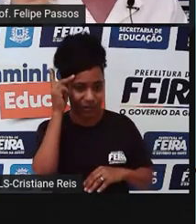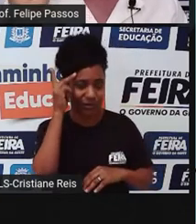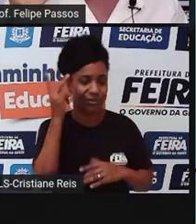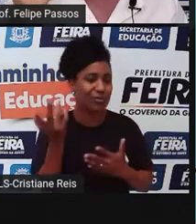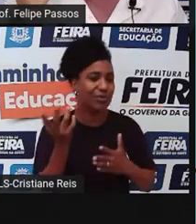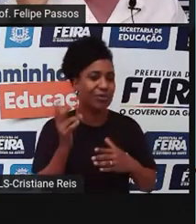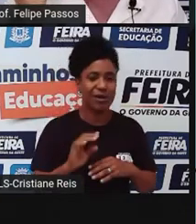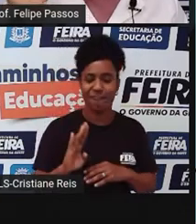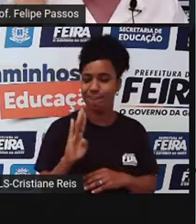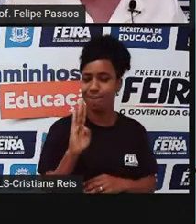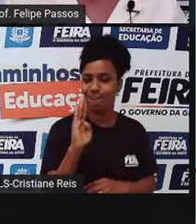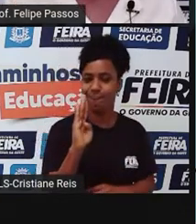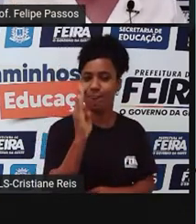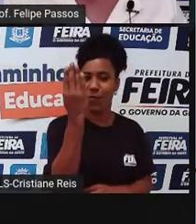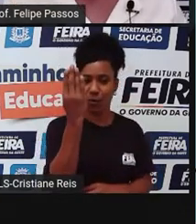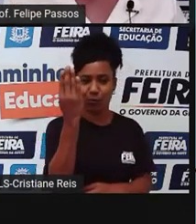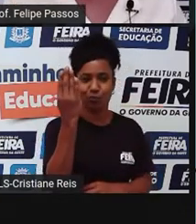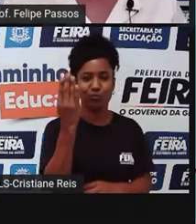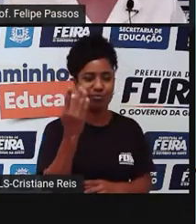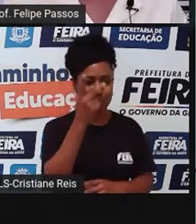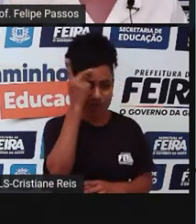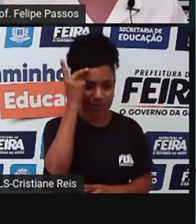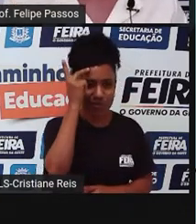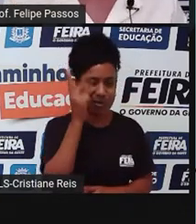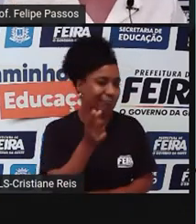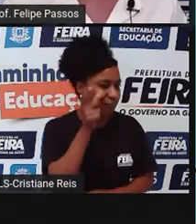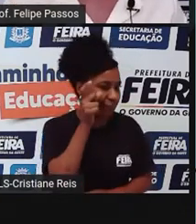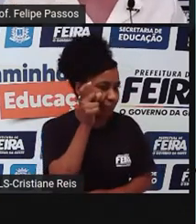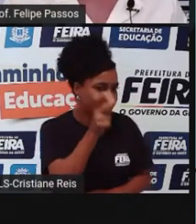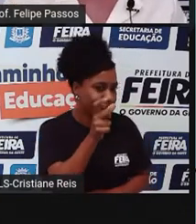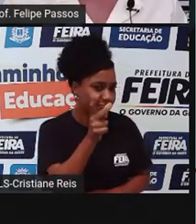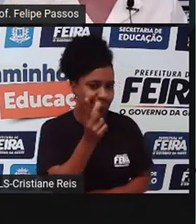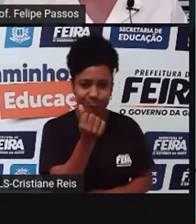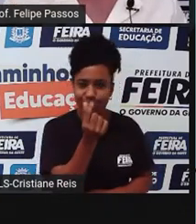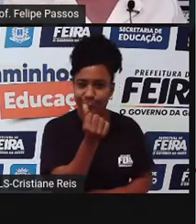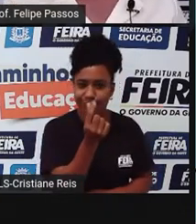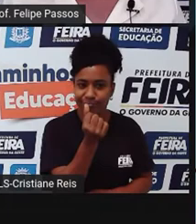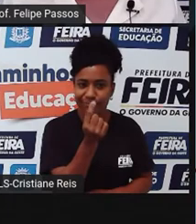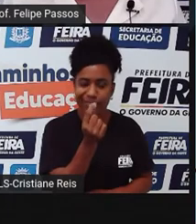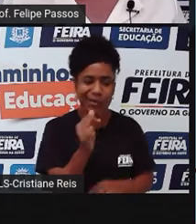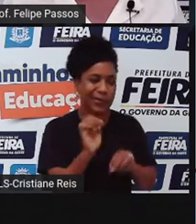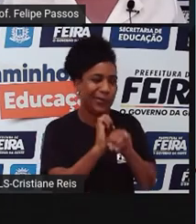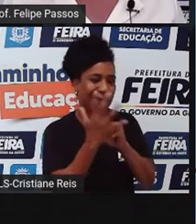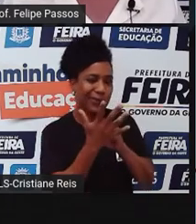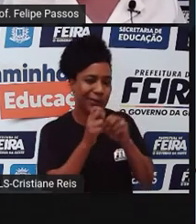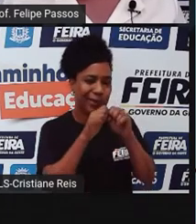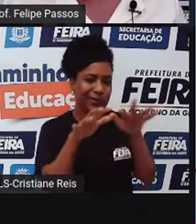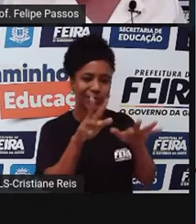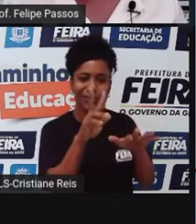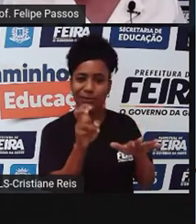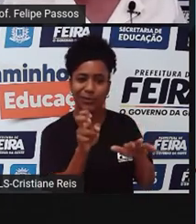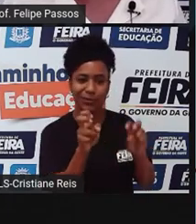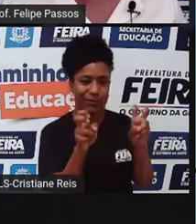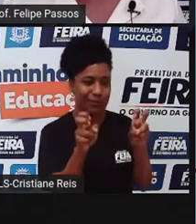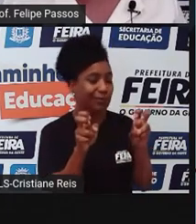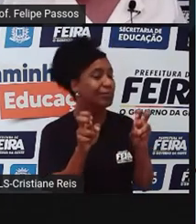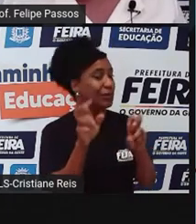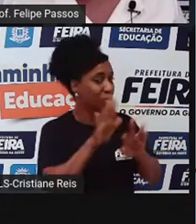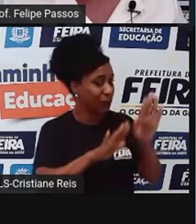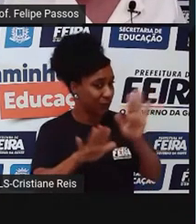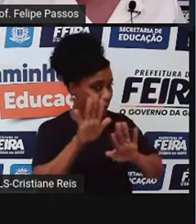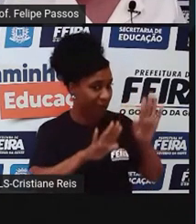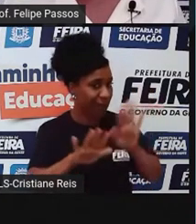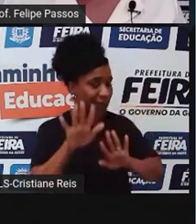e às vezes com interesse financeiro, falando de um conteúdo que ela não domina. Então, temos que ter muito